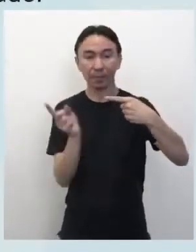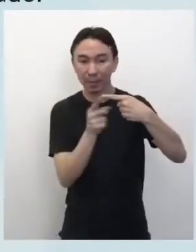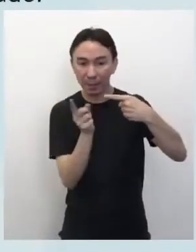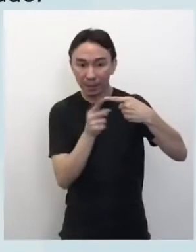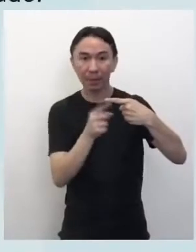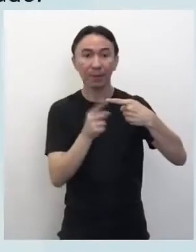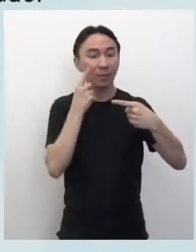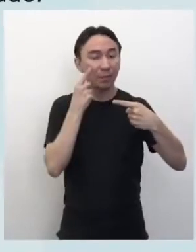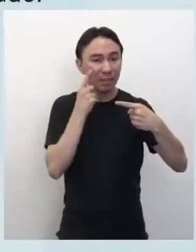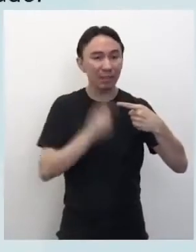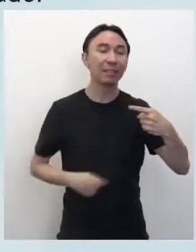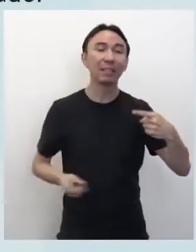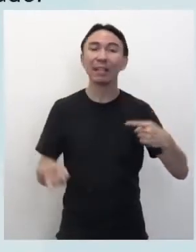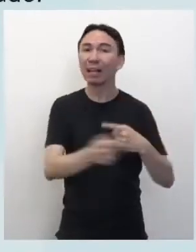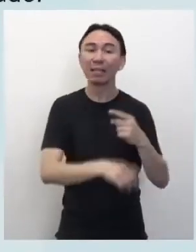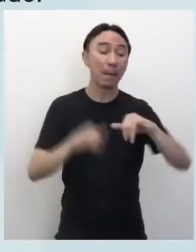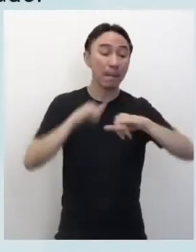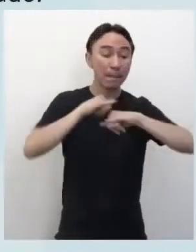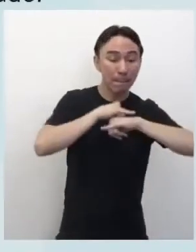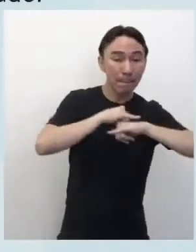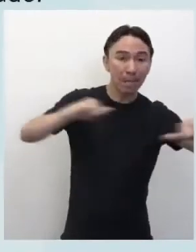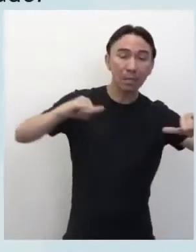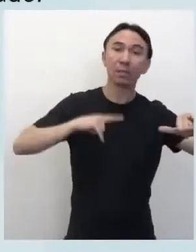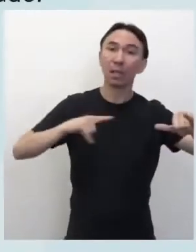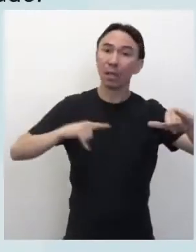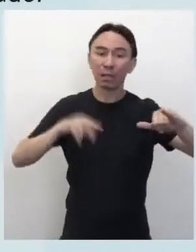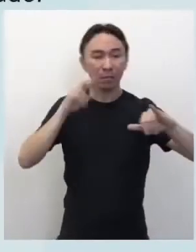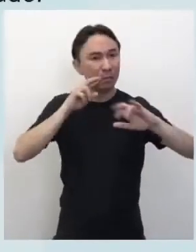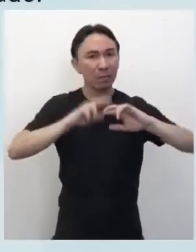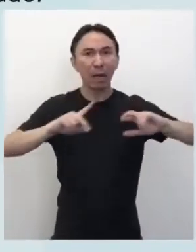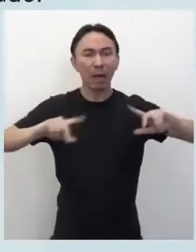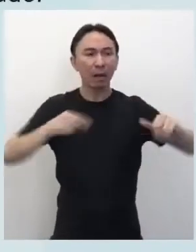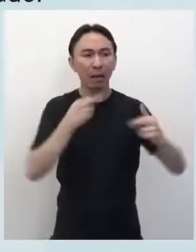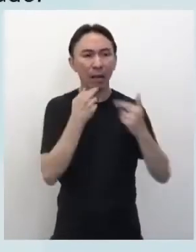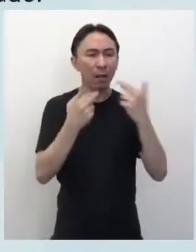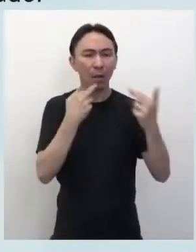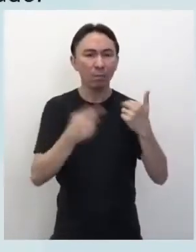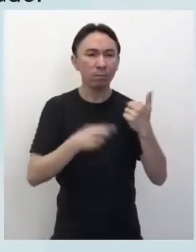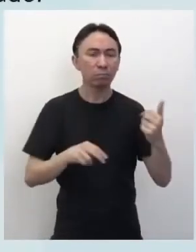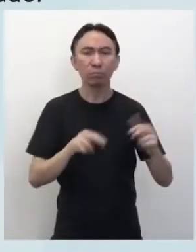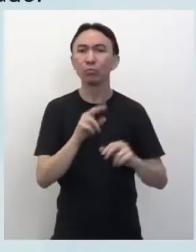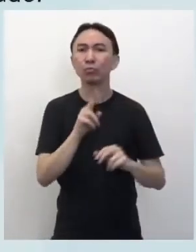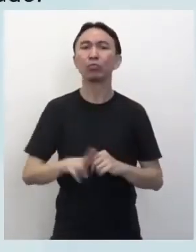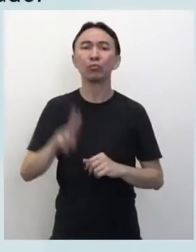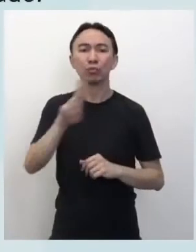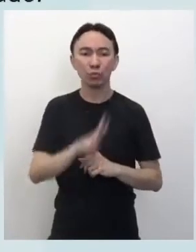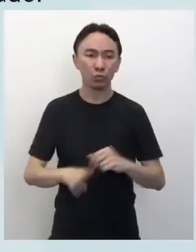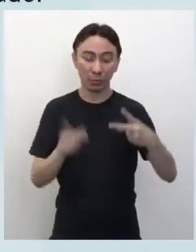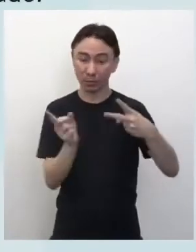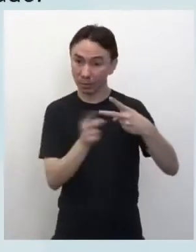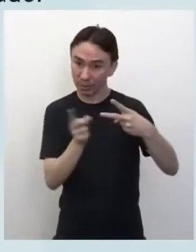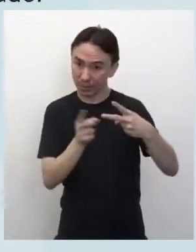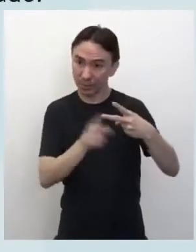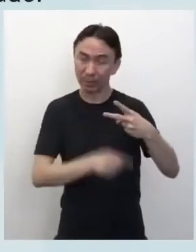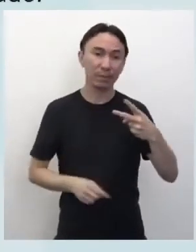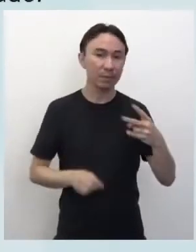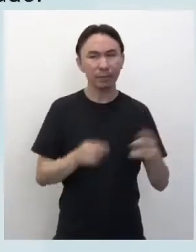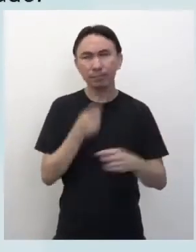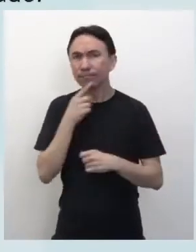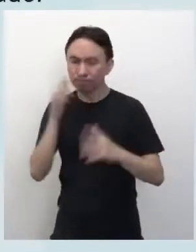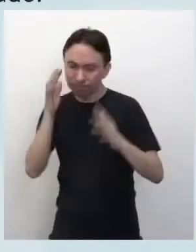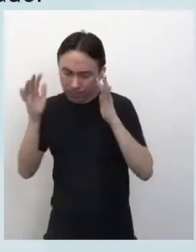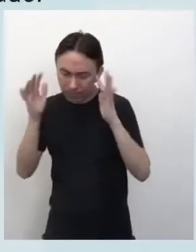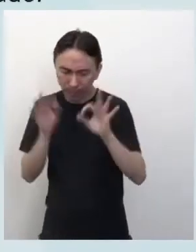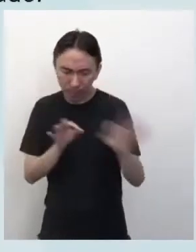em manchetes de textos de gêneros textuais no campo jornalístico. Planejar e produzir manchetes para notícias